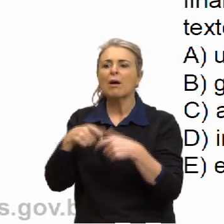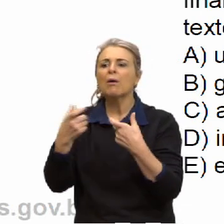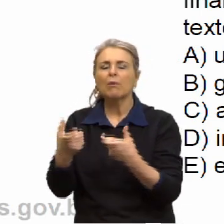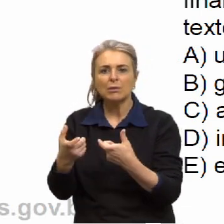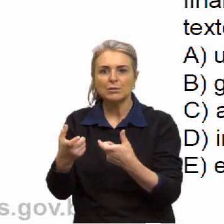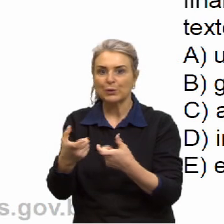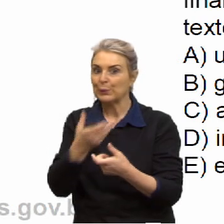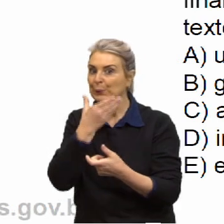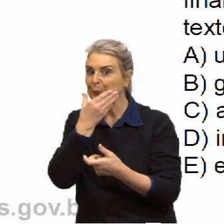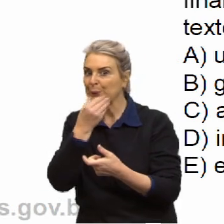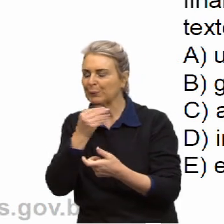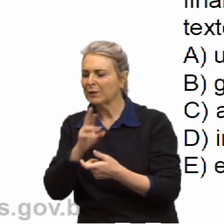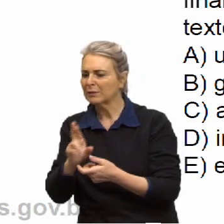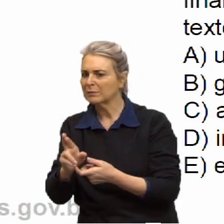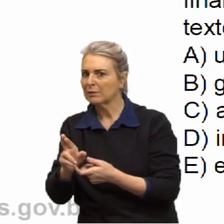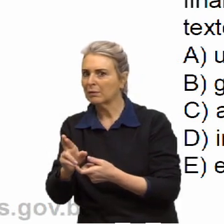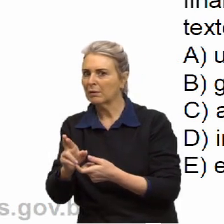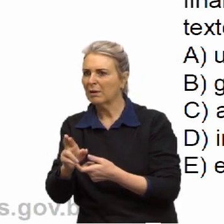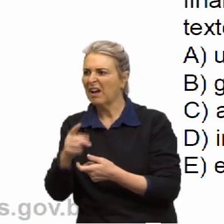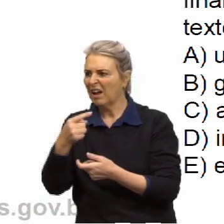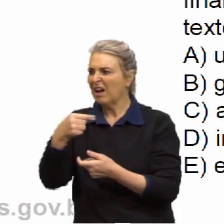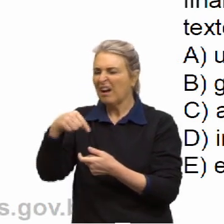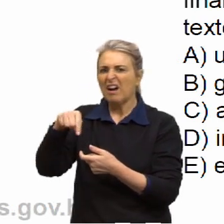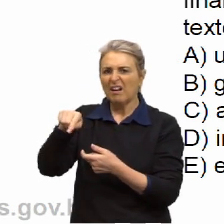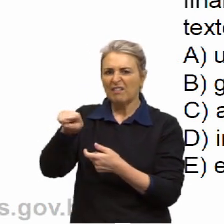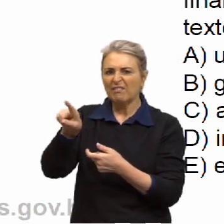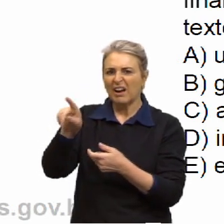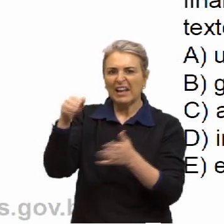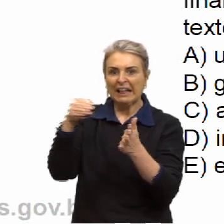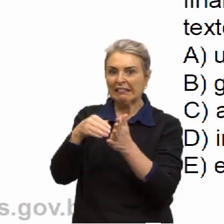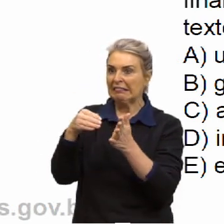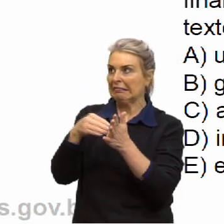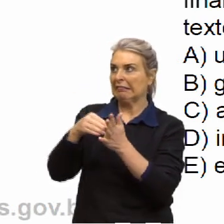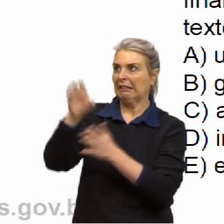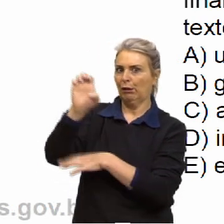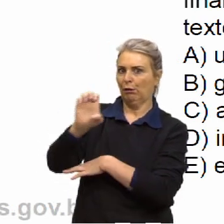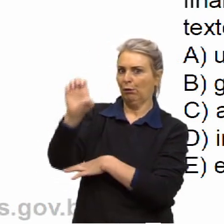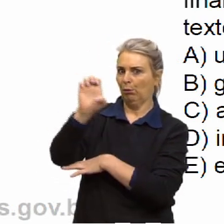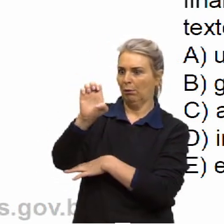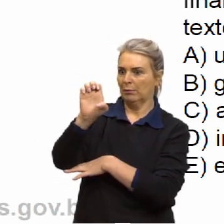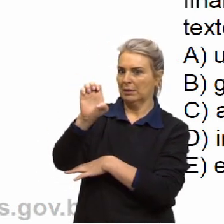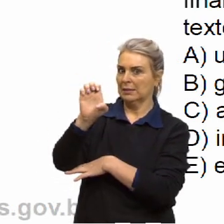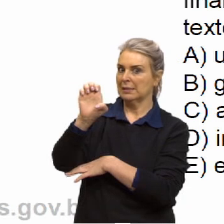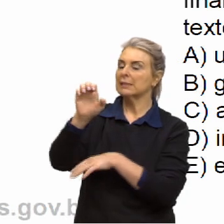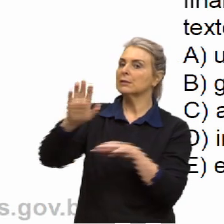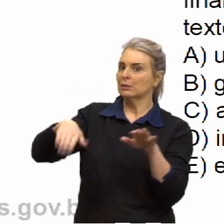Augusto vai sair até nas Europa, se o mar der val.